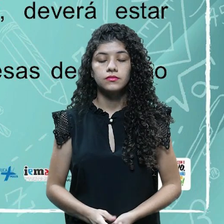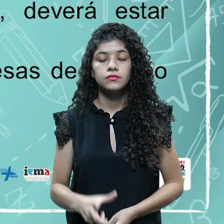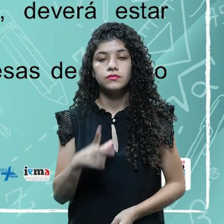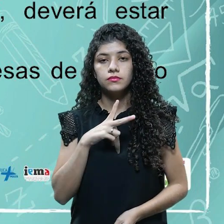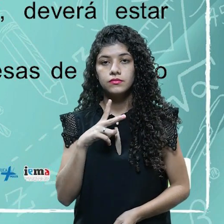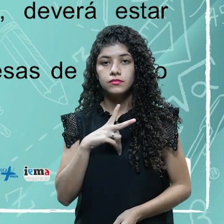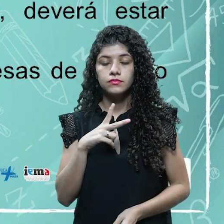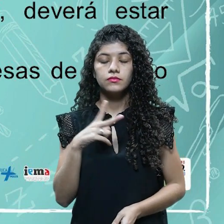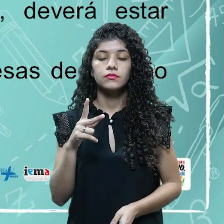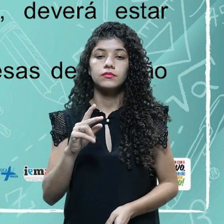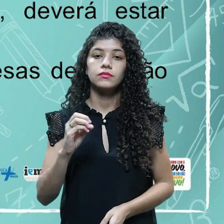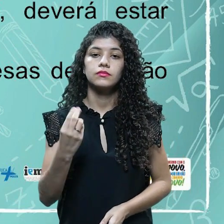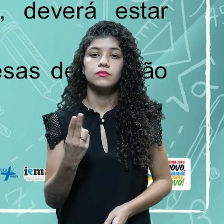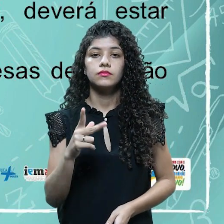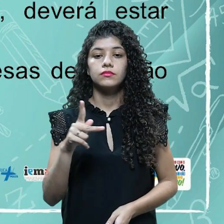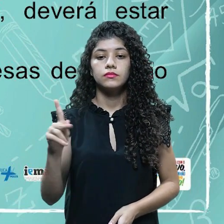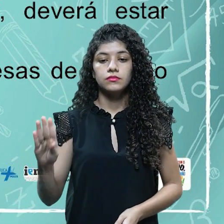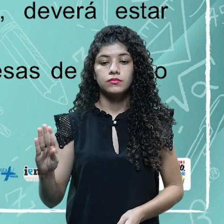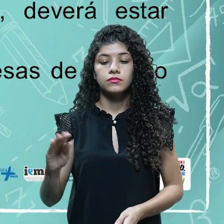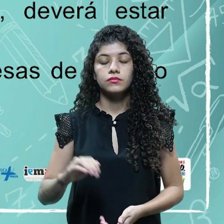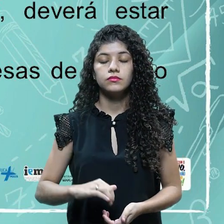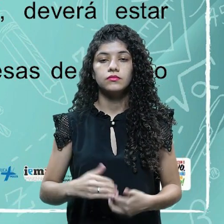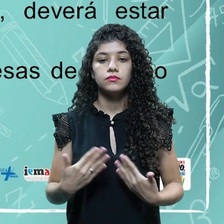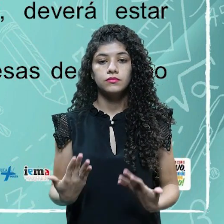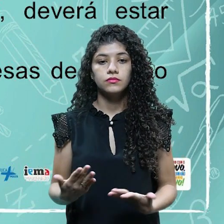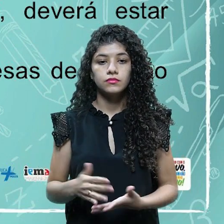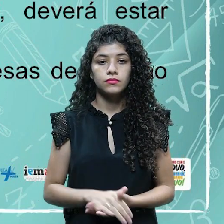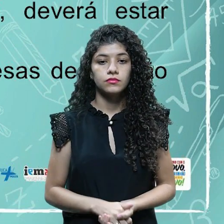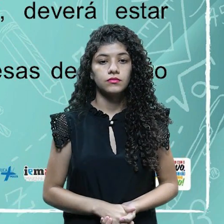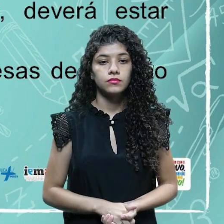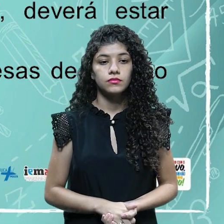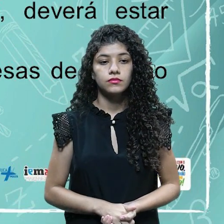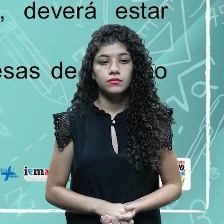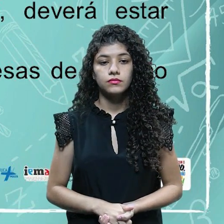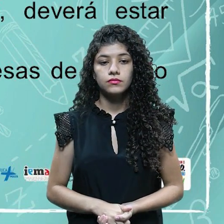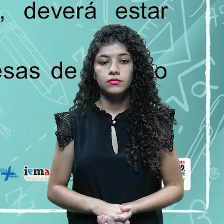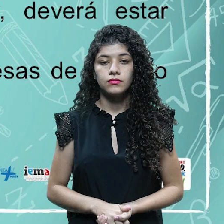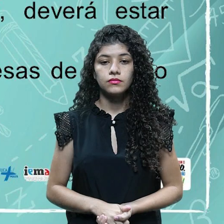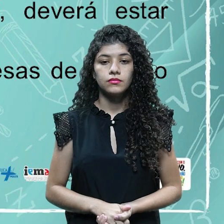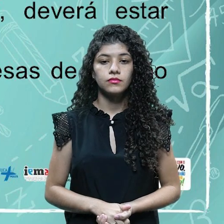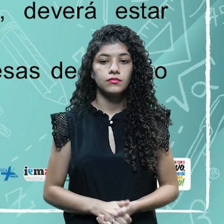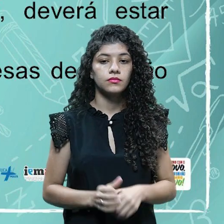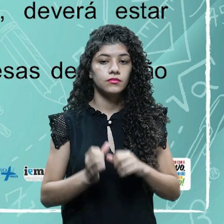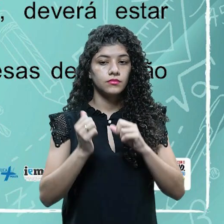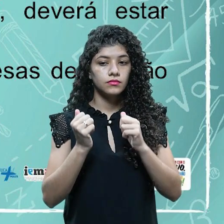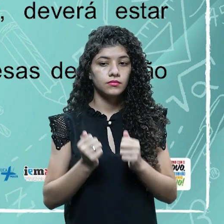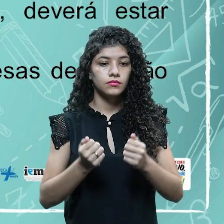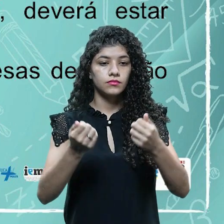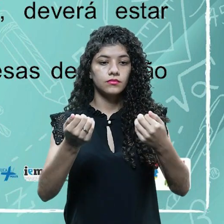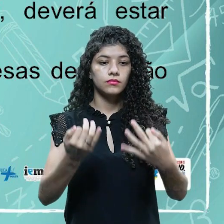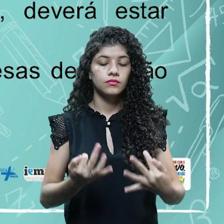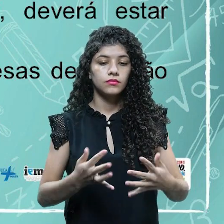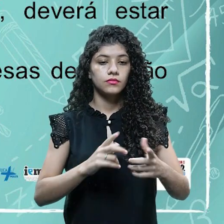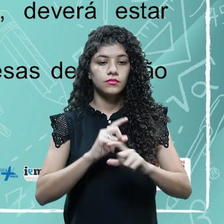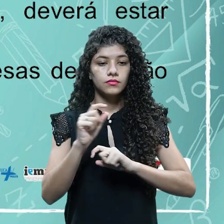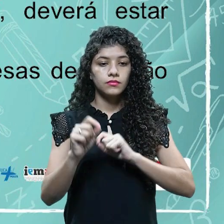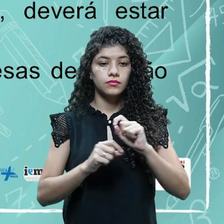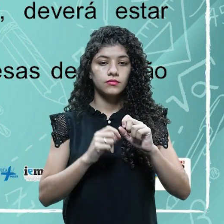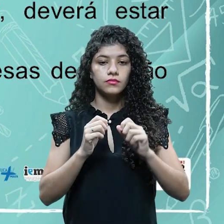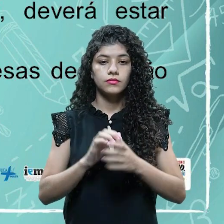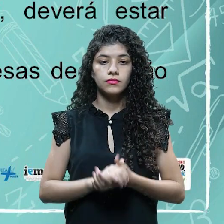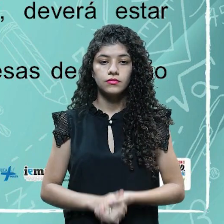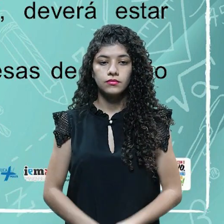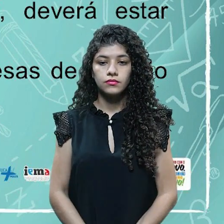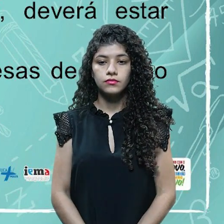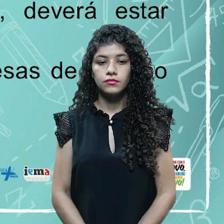Então, conforme Brasil e Luz, eles podem, as bandeiras, elas podem ser elencadas a seguir.